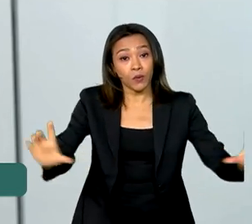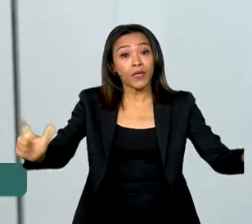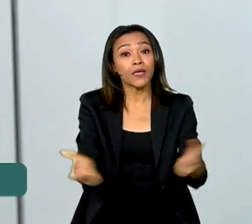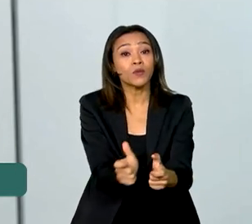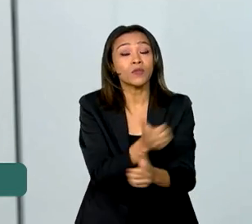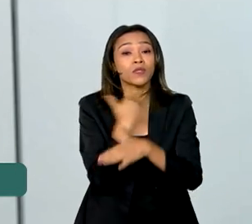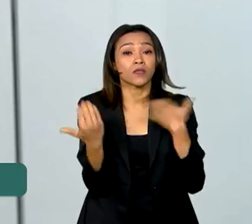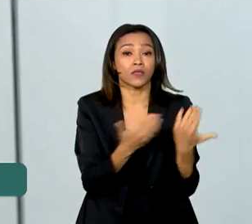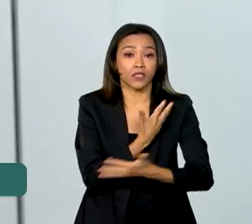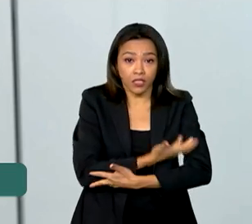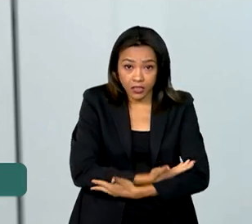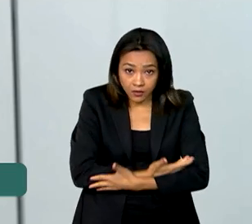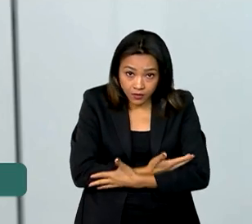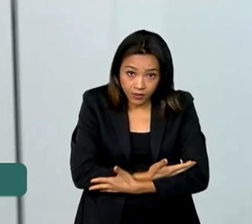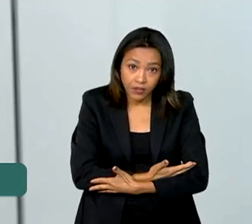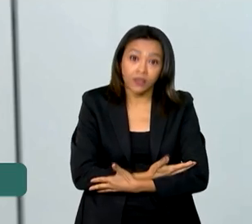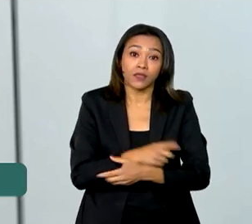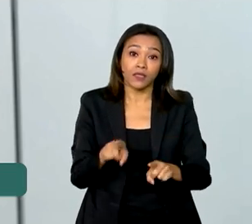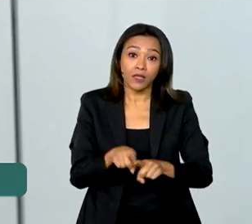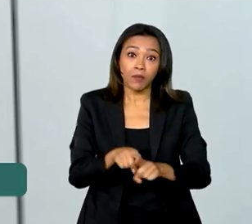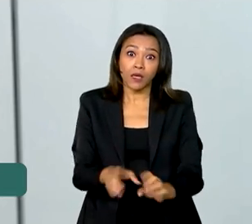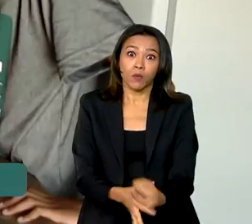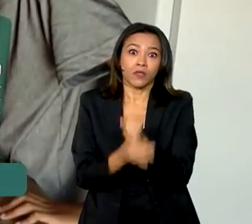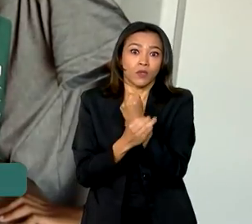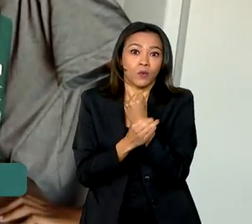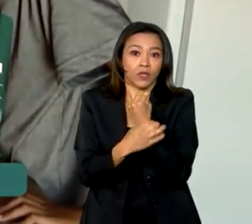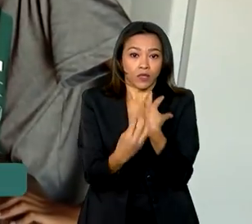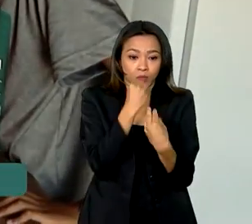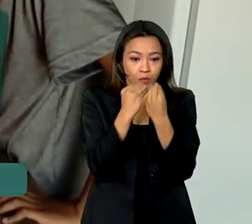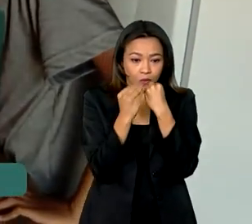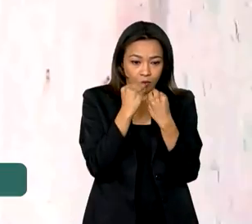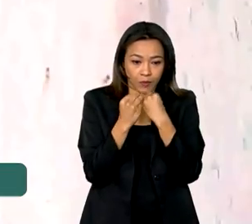mortalidade infantil e no aumento da segurança alimentar.